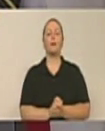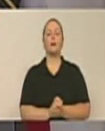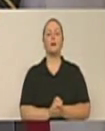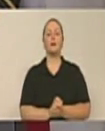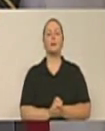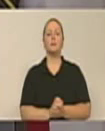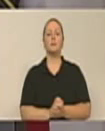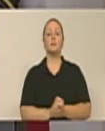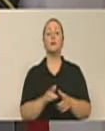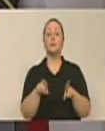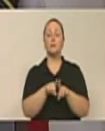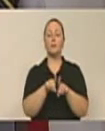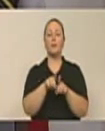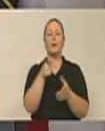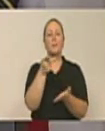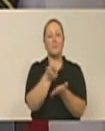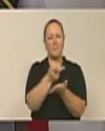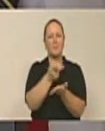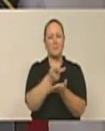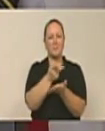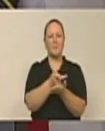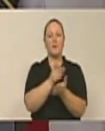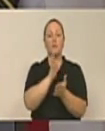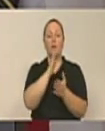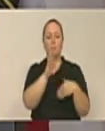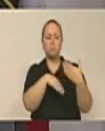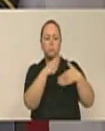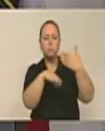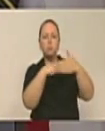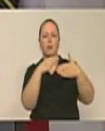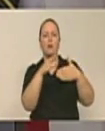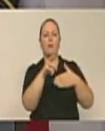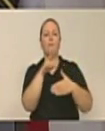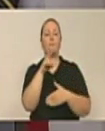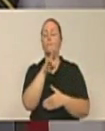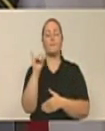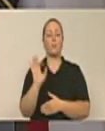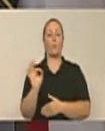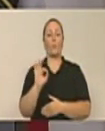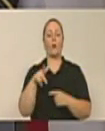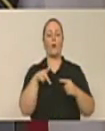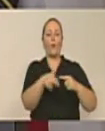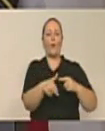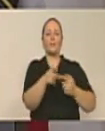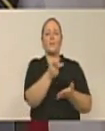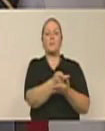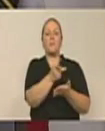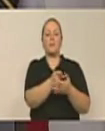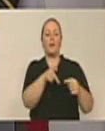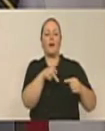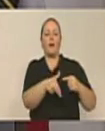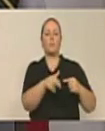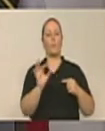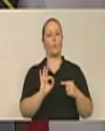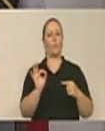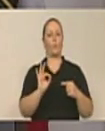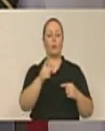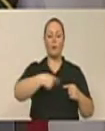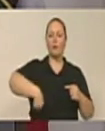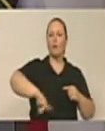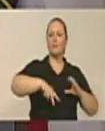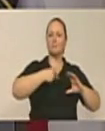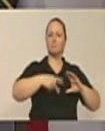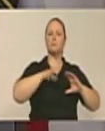Na questão do PIBID, tivemos avanços, e não deverá ocorrer cortes, uma reivindicação que veio para esta casa também, e teve nossos encaminhamentos,